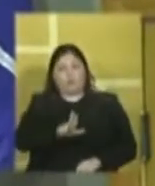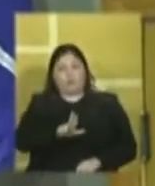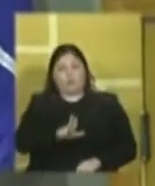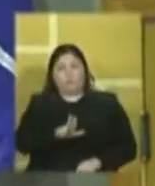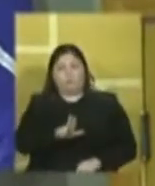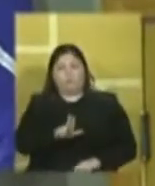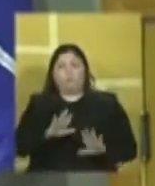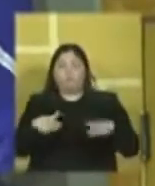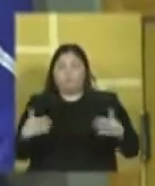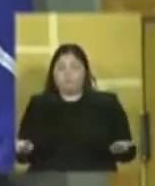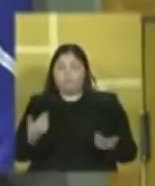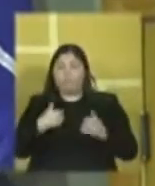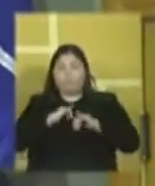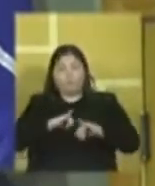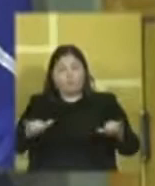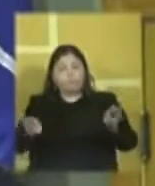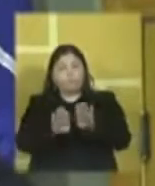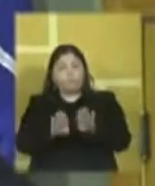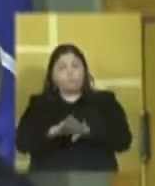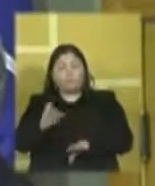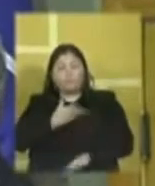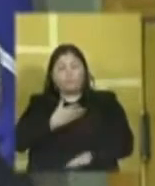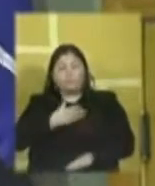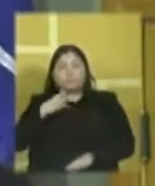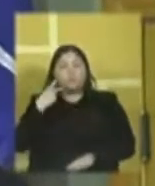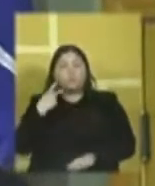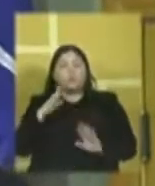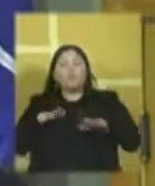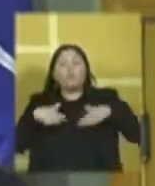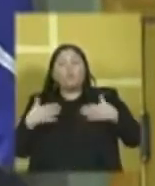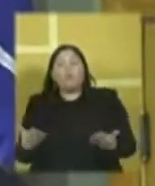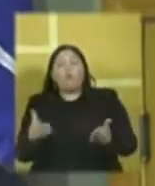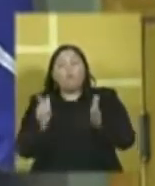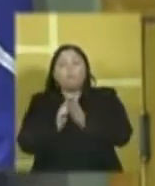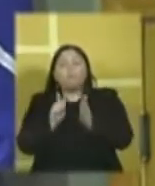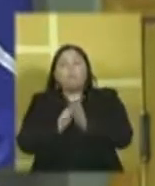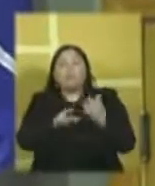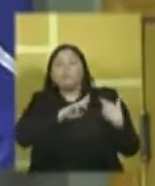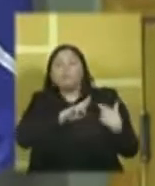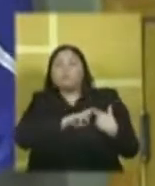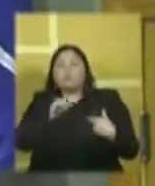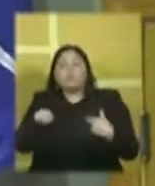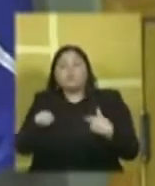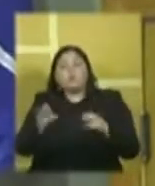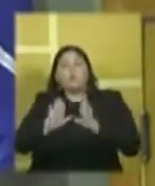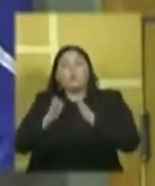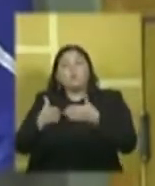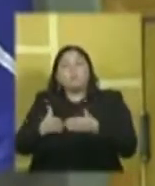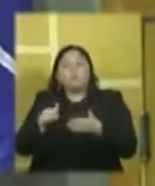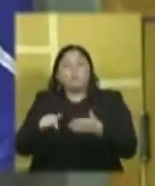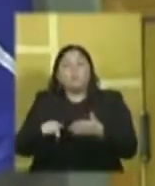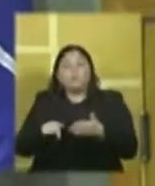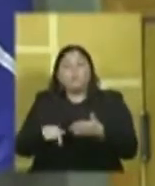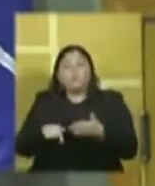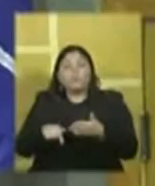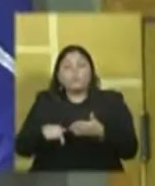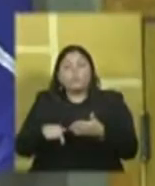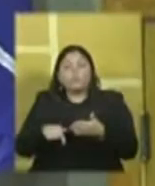dizer aos novos companheiros vereadores, qual que é o papel dessa comissão? O papel dessa comissão tem limitação.